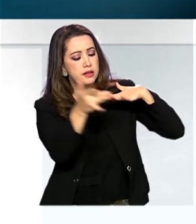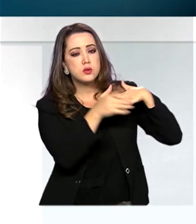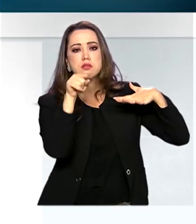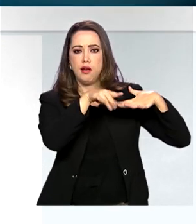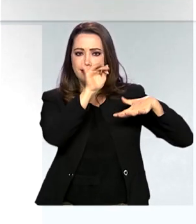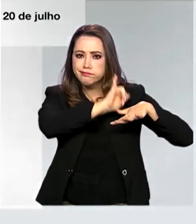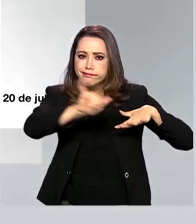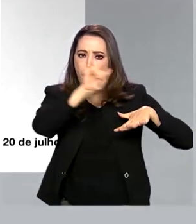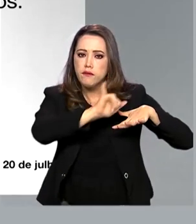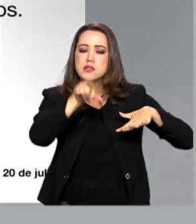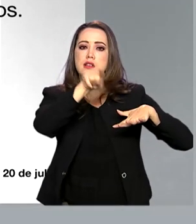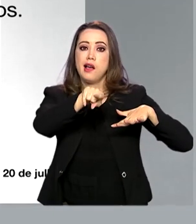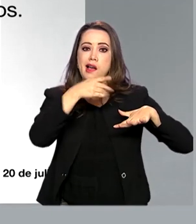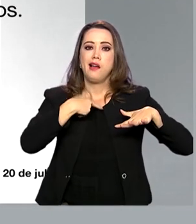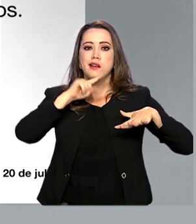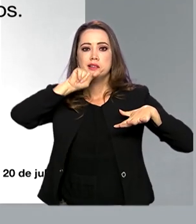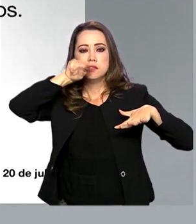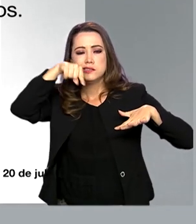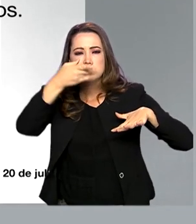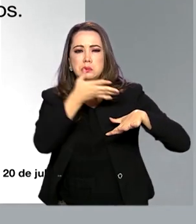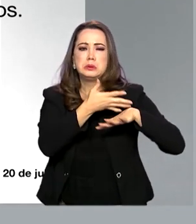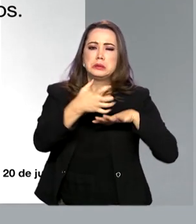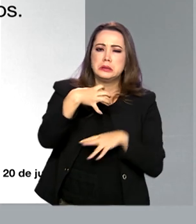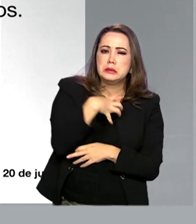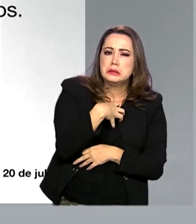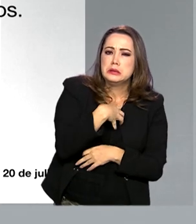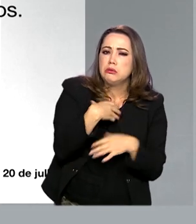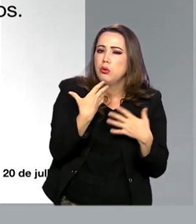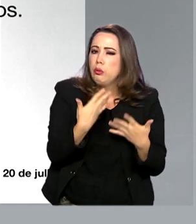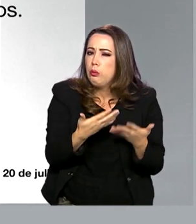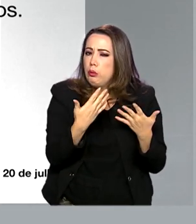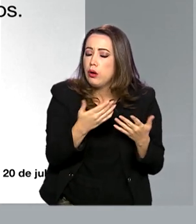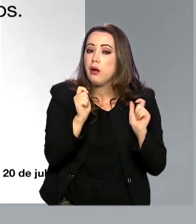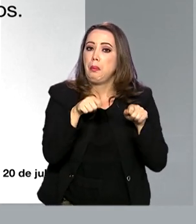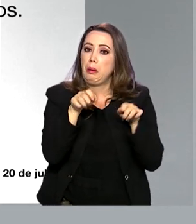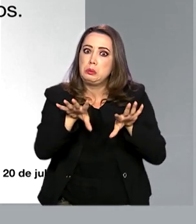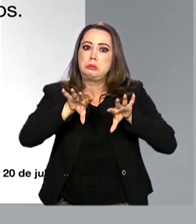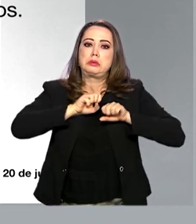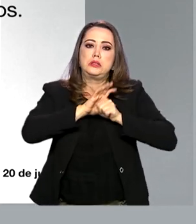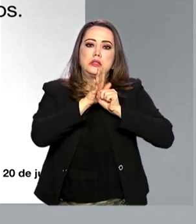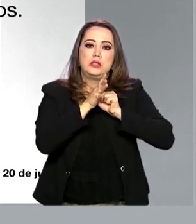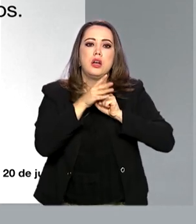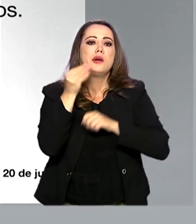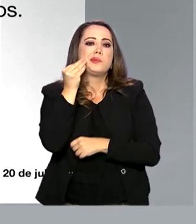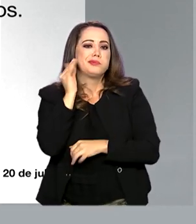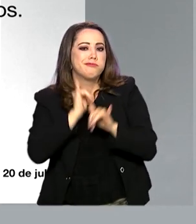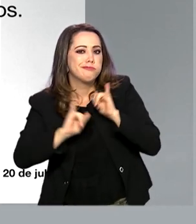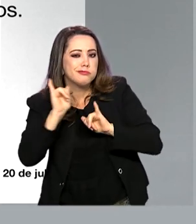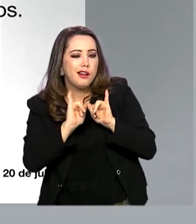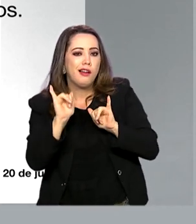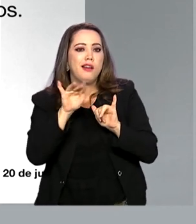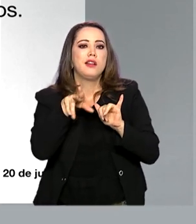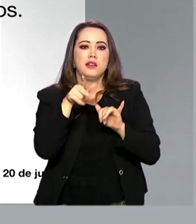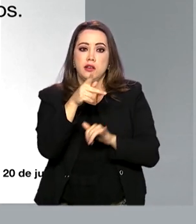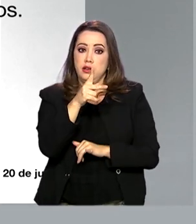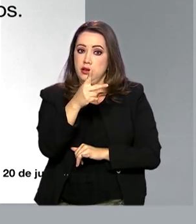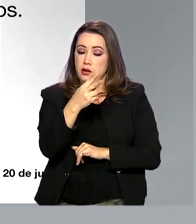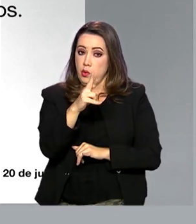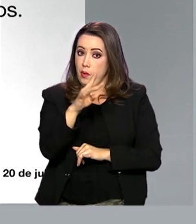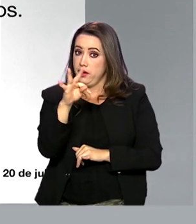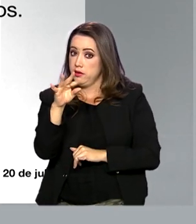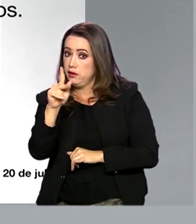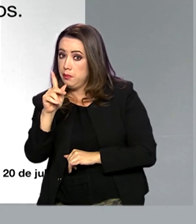informar que após começar a sentir sintomas que poderiam ser da Covid-19, fez os exames, entre eles o RT